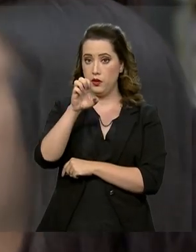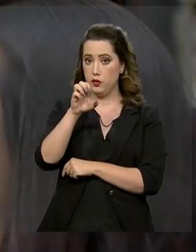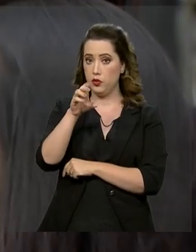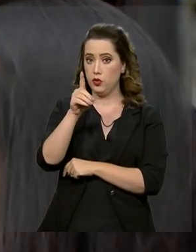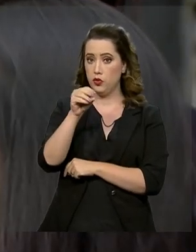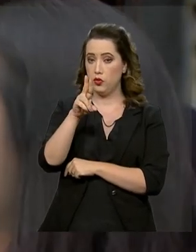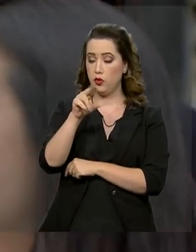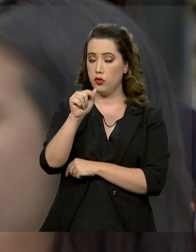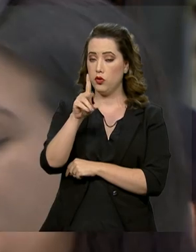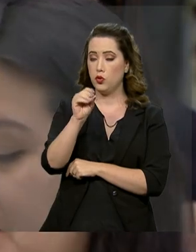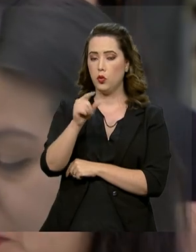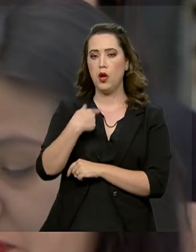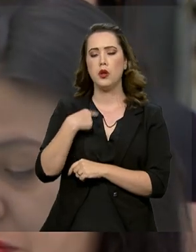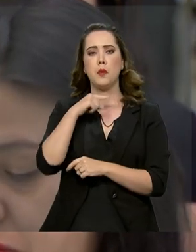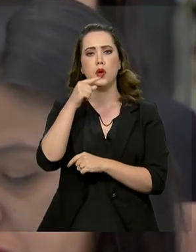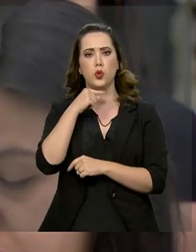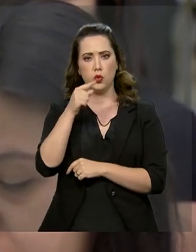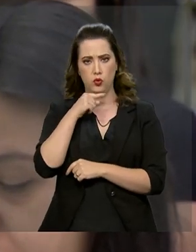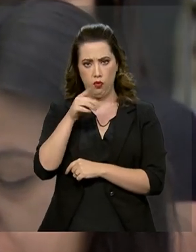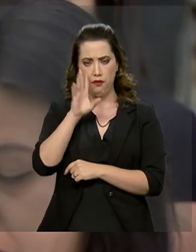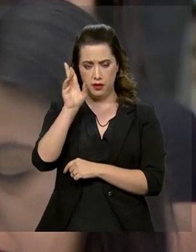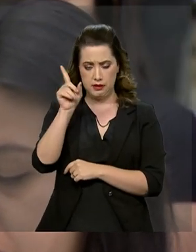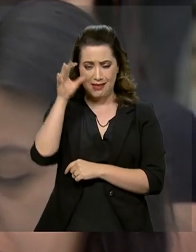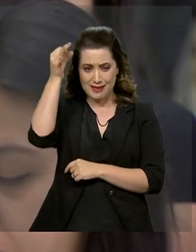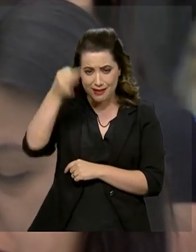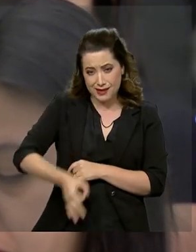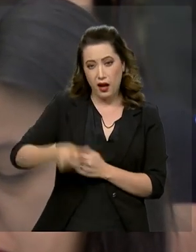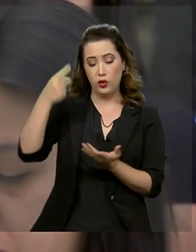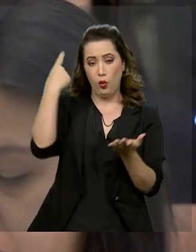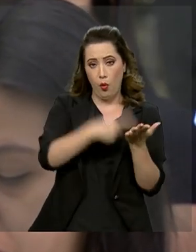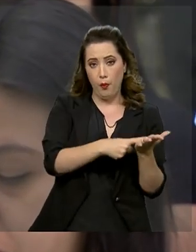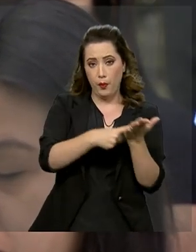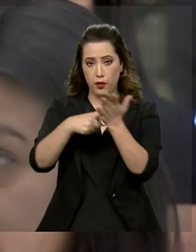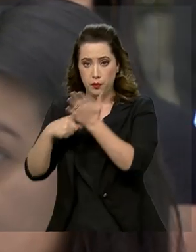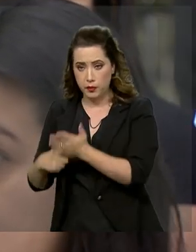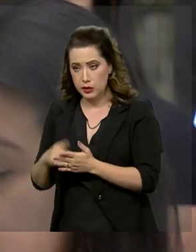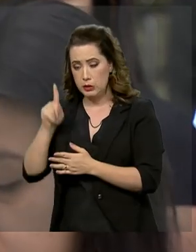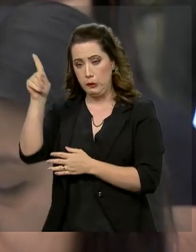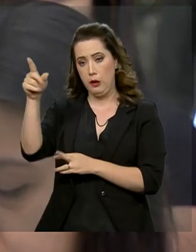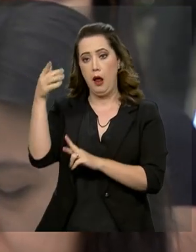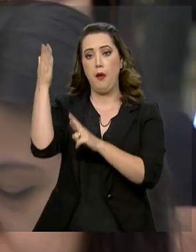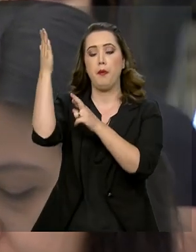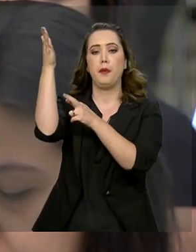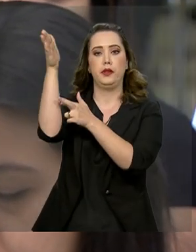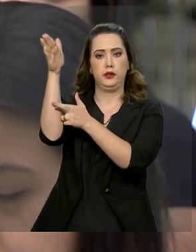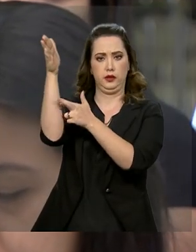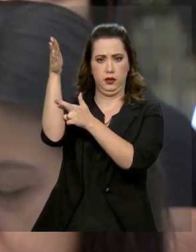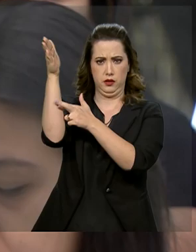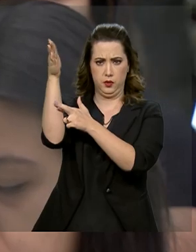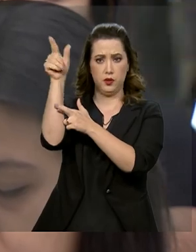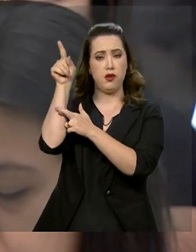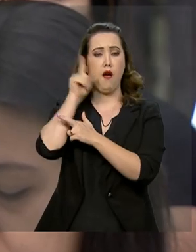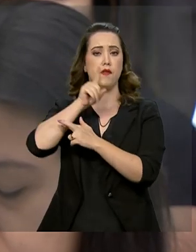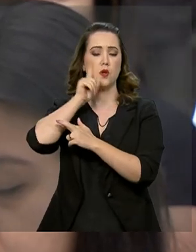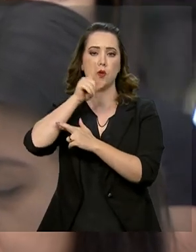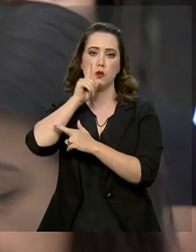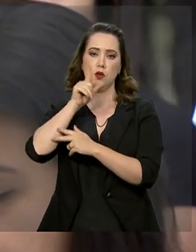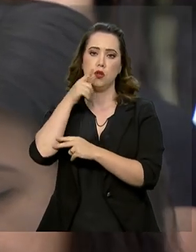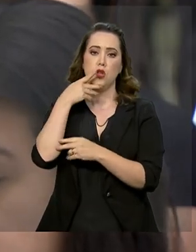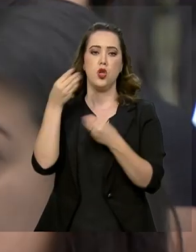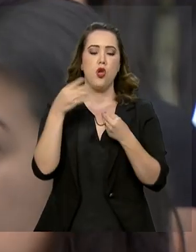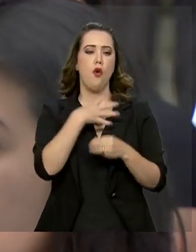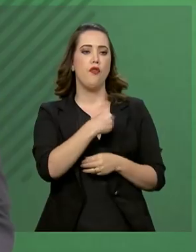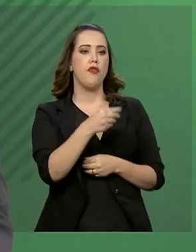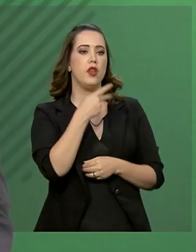dúvida é se o presidente chegou a convidar oficialmente o deputado para assumir a Embaixada dos Estados Unidos e qual foi a resposta que ele ouviu